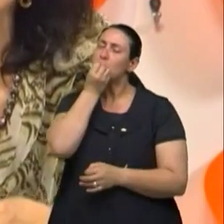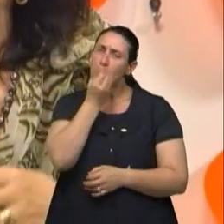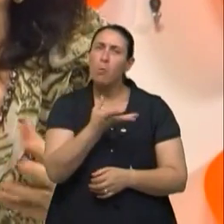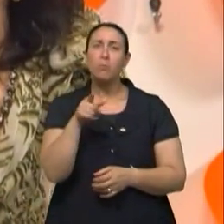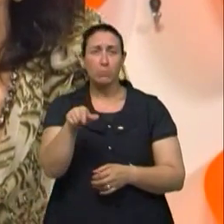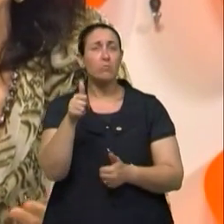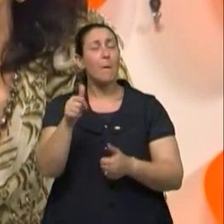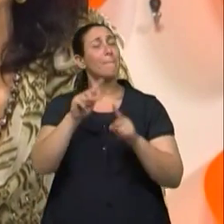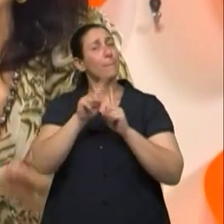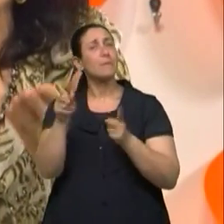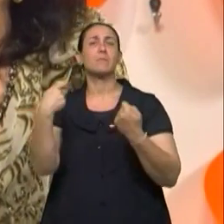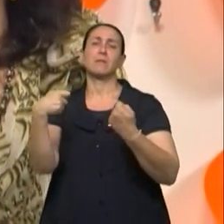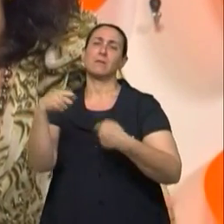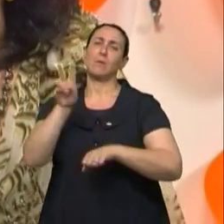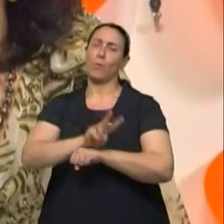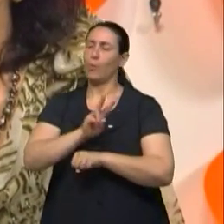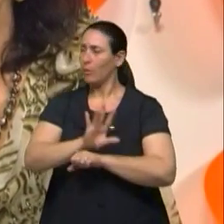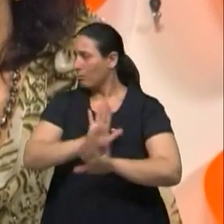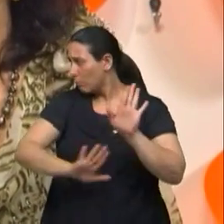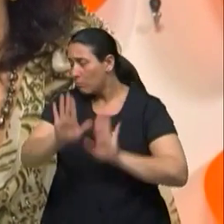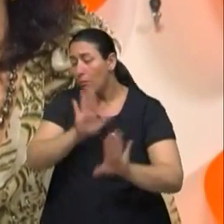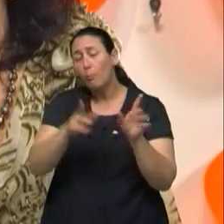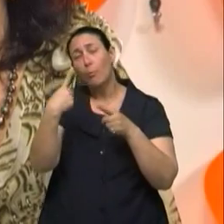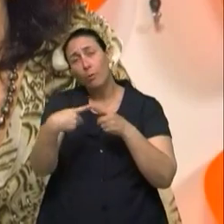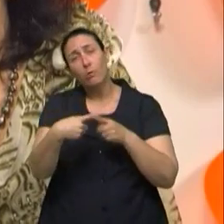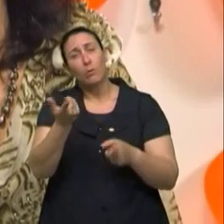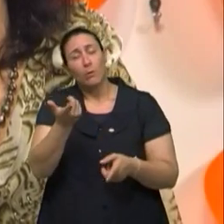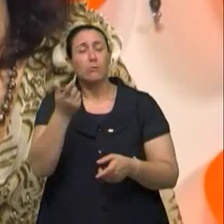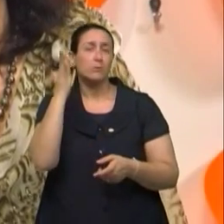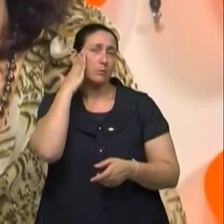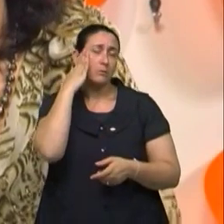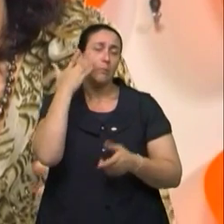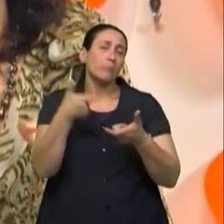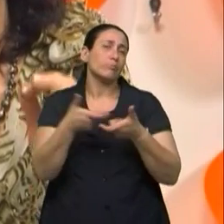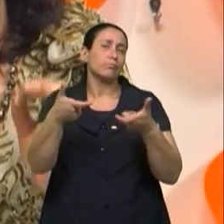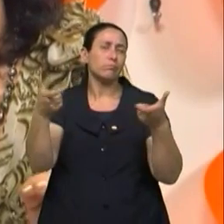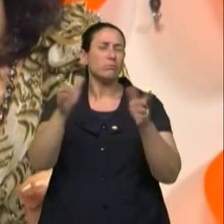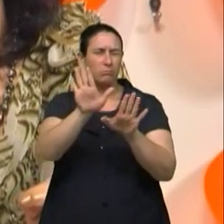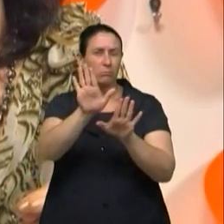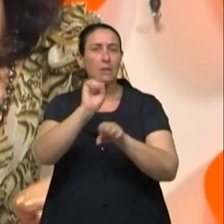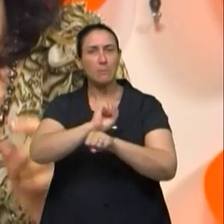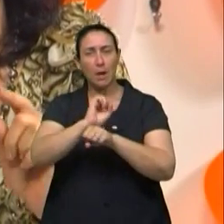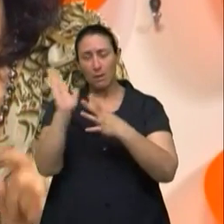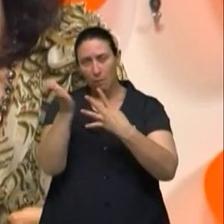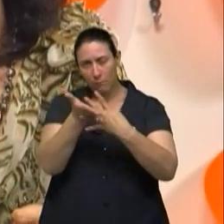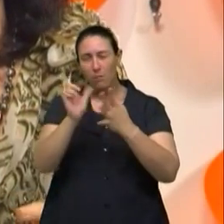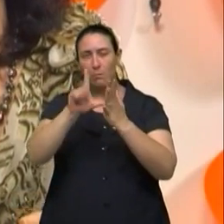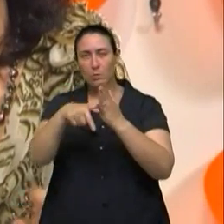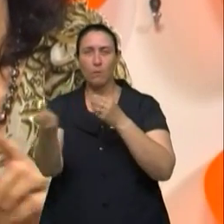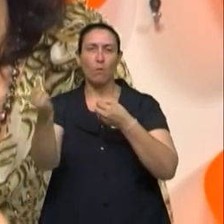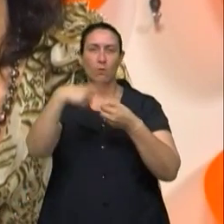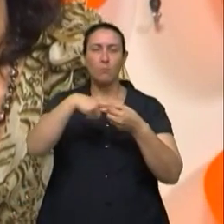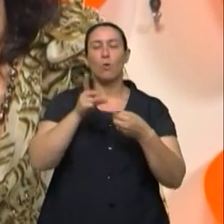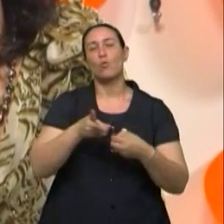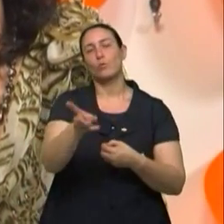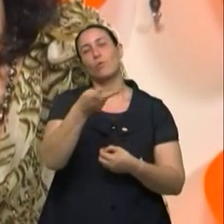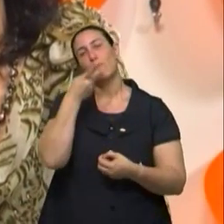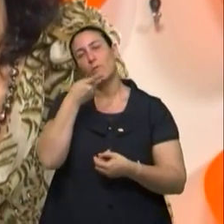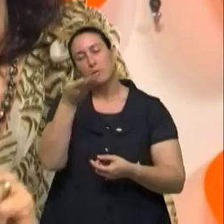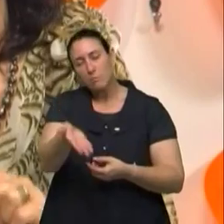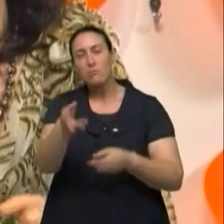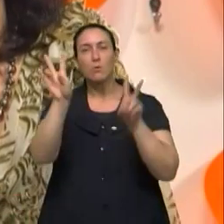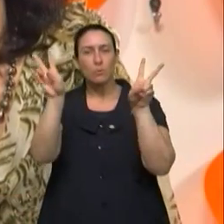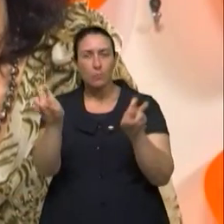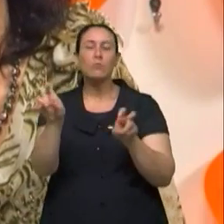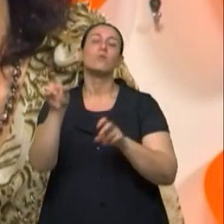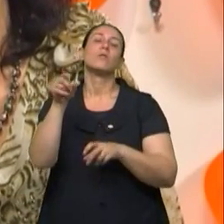ter os cuidados necessários quando essa incidência está subindo. Nós vamos a um pequeno intervalo e nós já voltamos para continuar aqui no